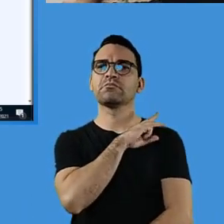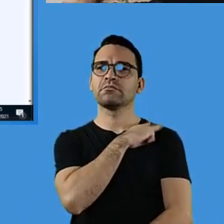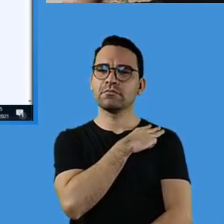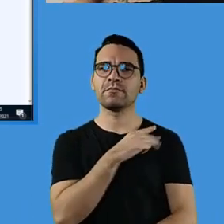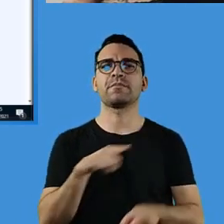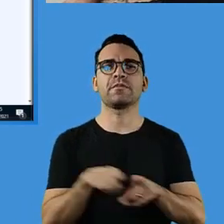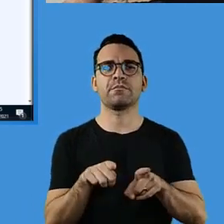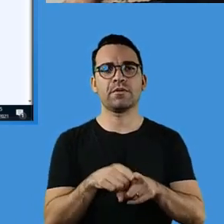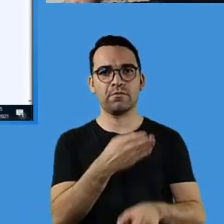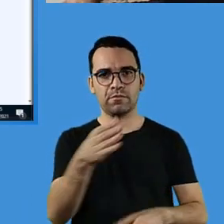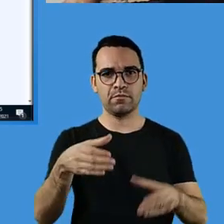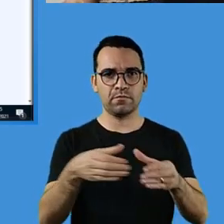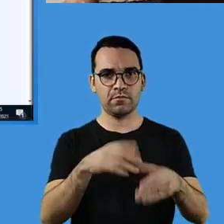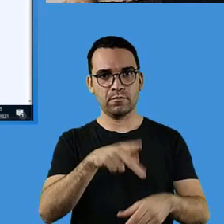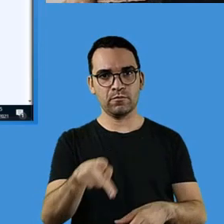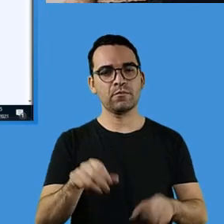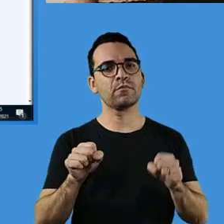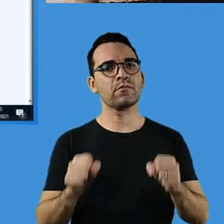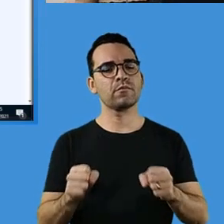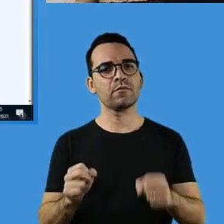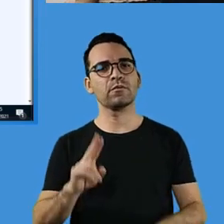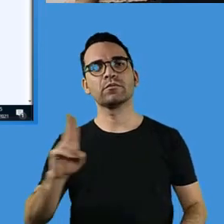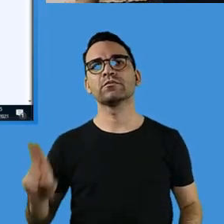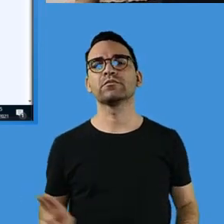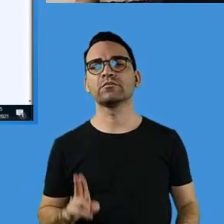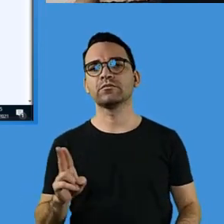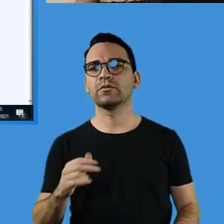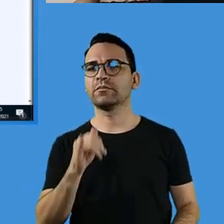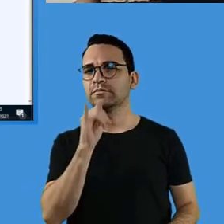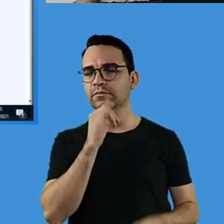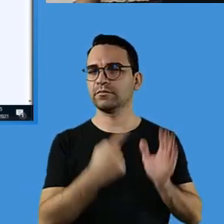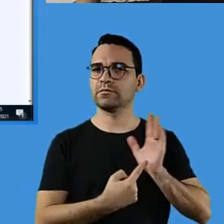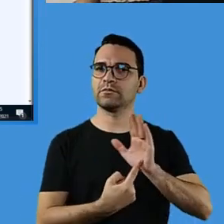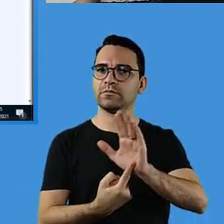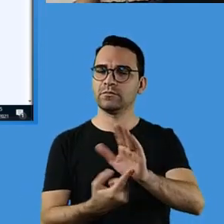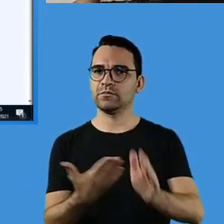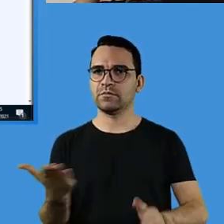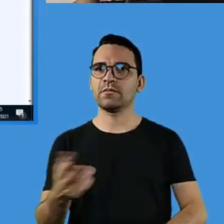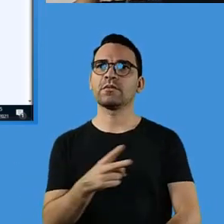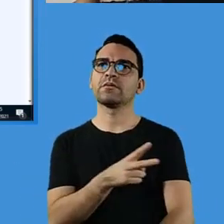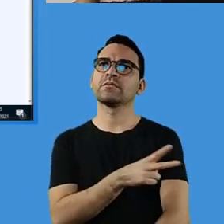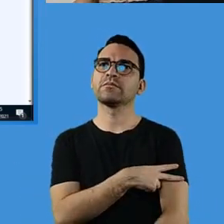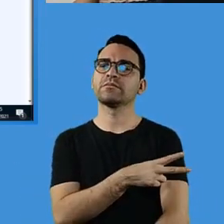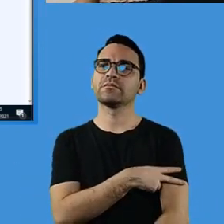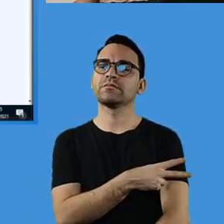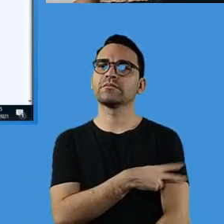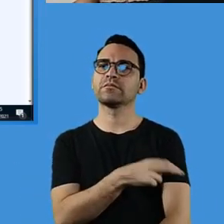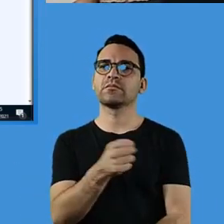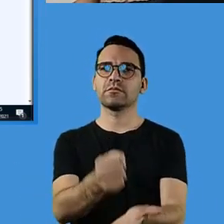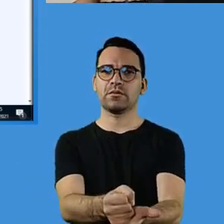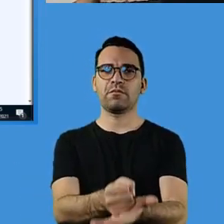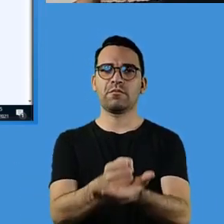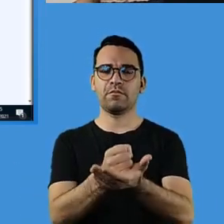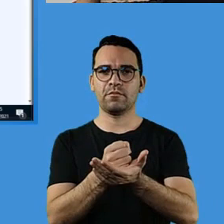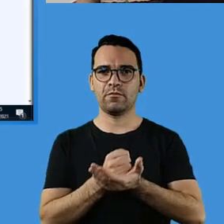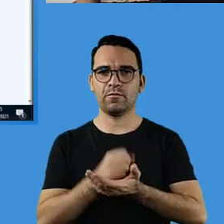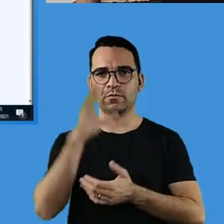poder utilizar. Então, eu trouxe aqui o exemplo de um dos testes do segundo ano, esses